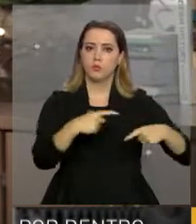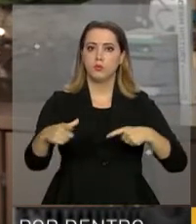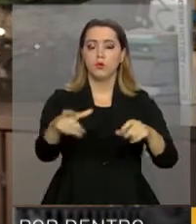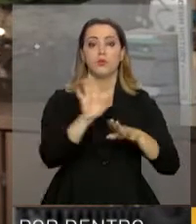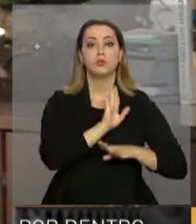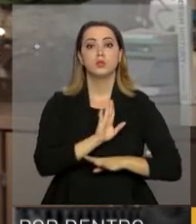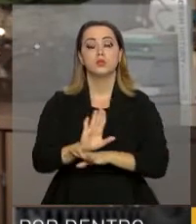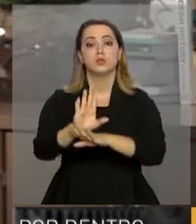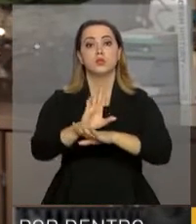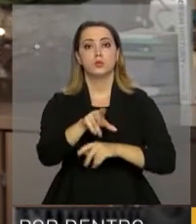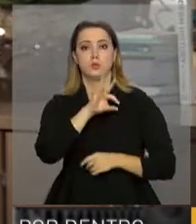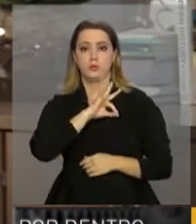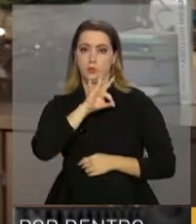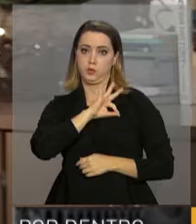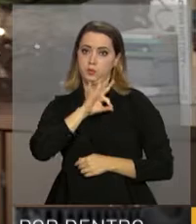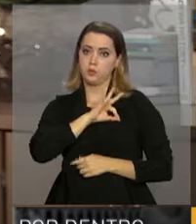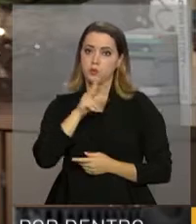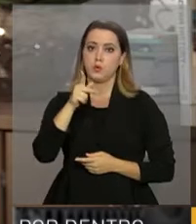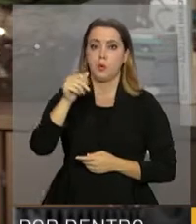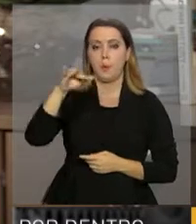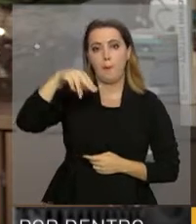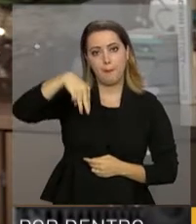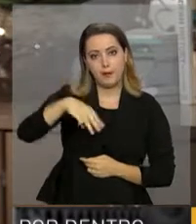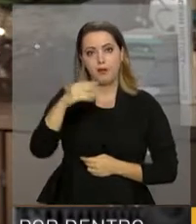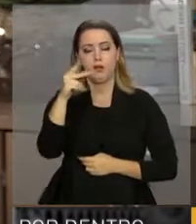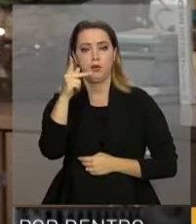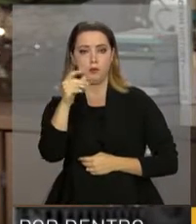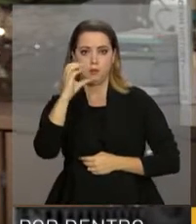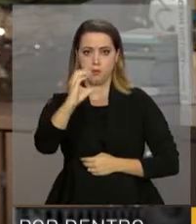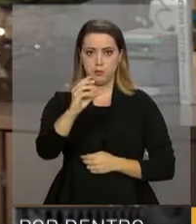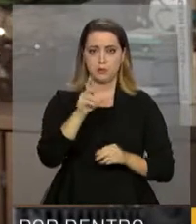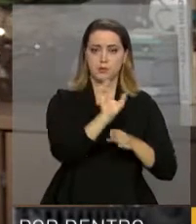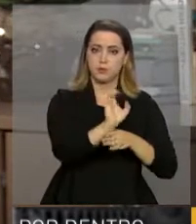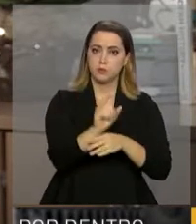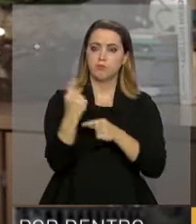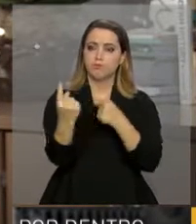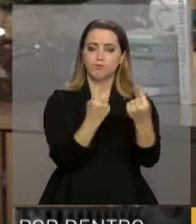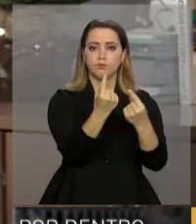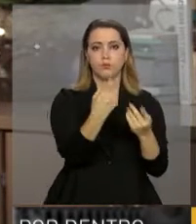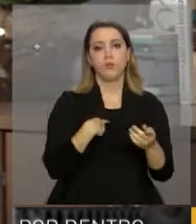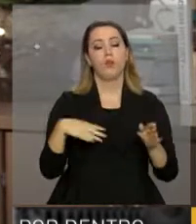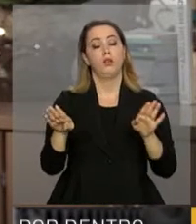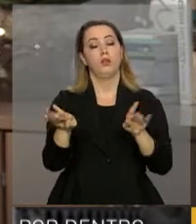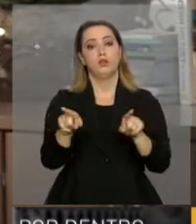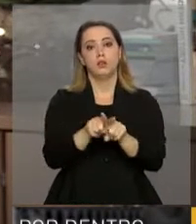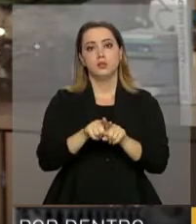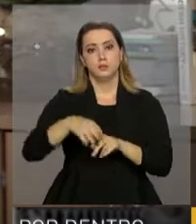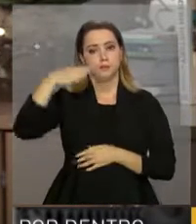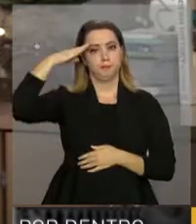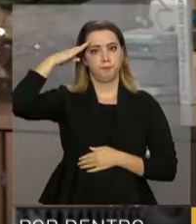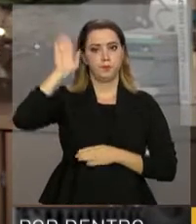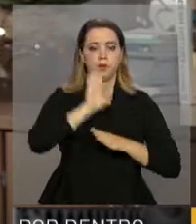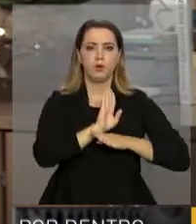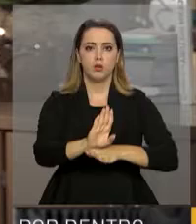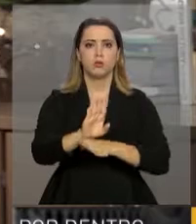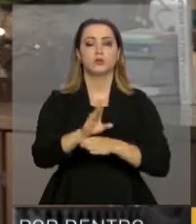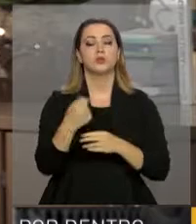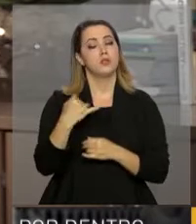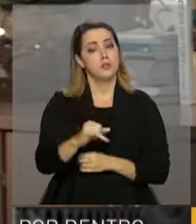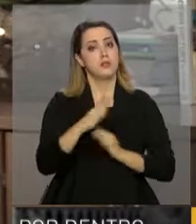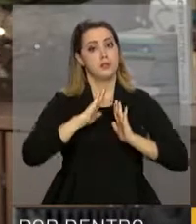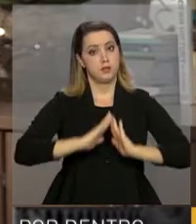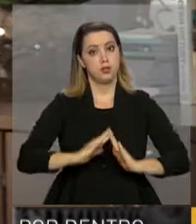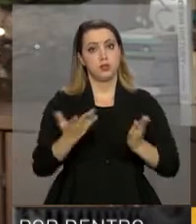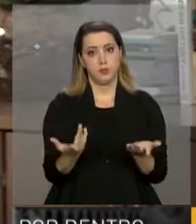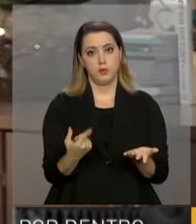do apoio às polícias militares e civis nos estados e as Forças Armadas colaborarão, evidentemente, quando chamadas. Às